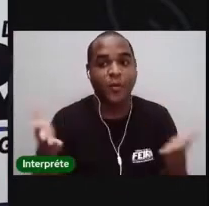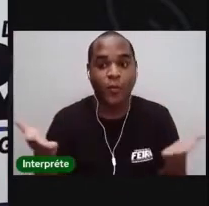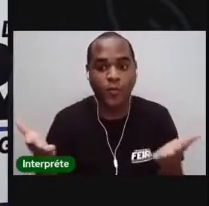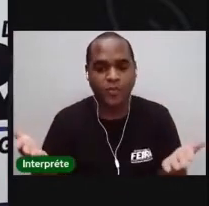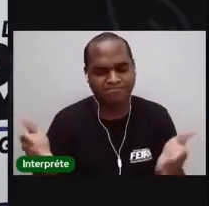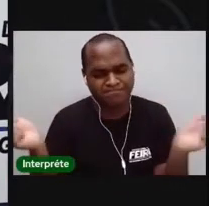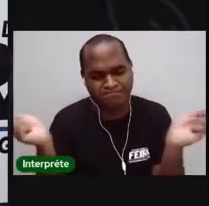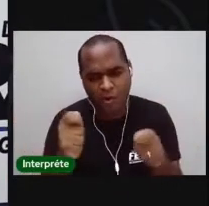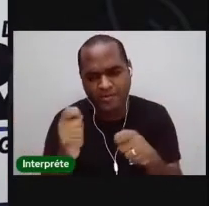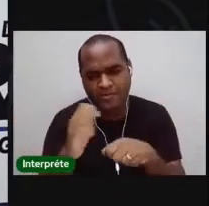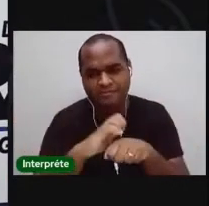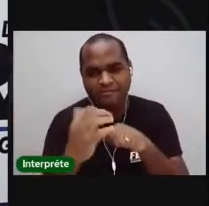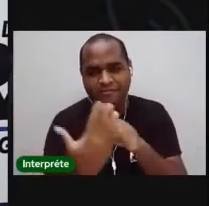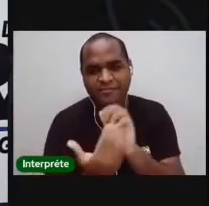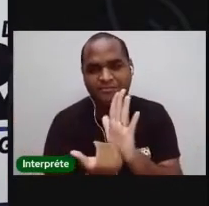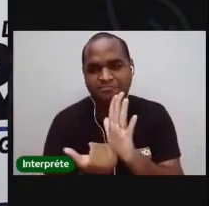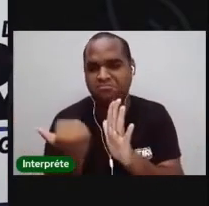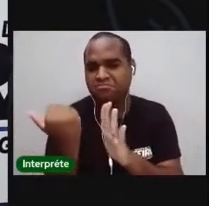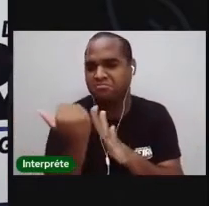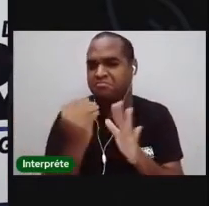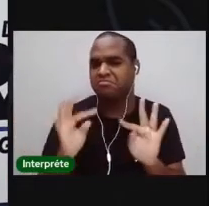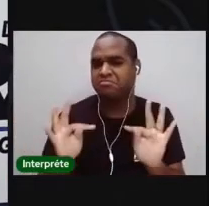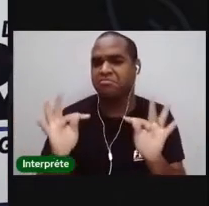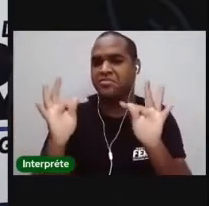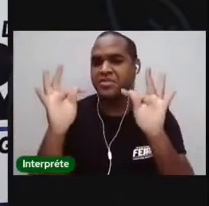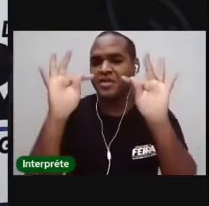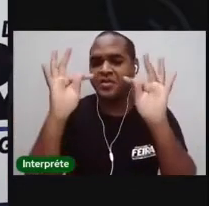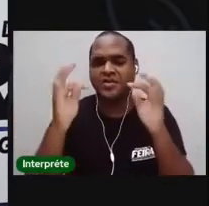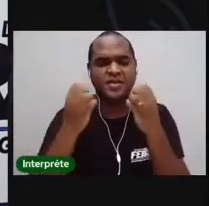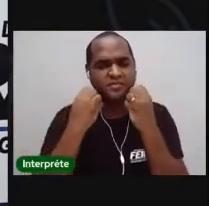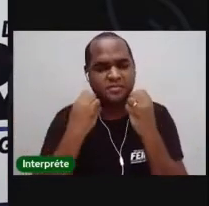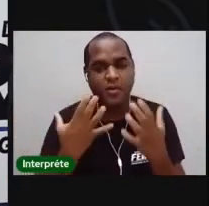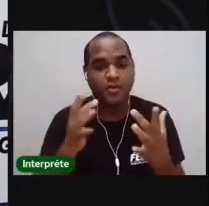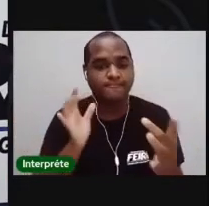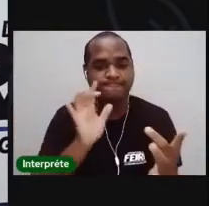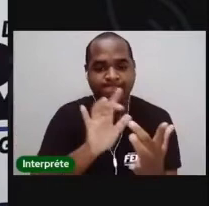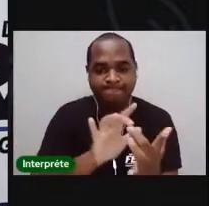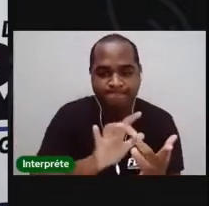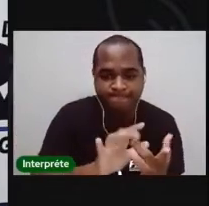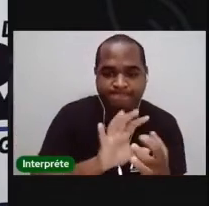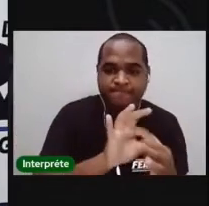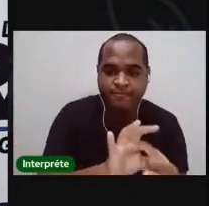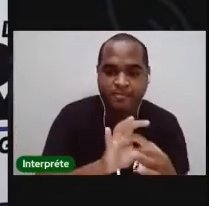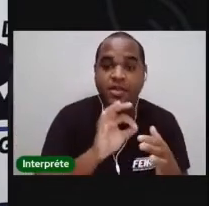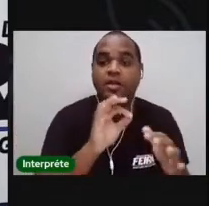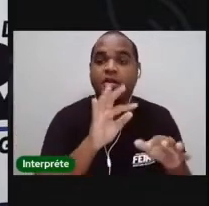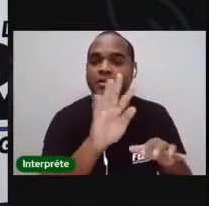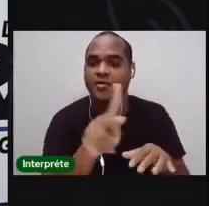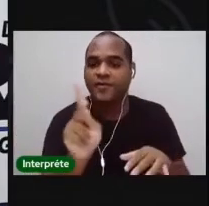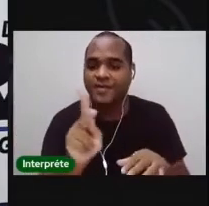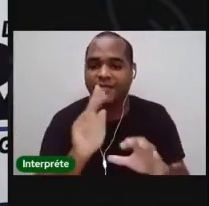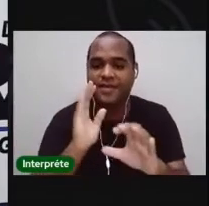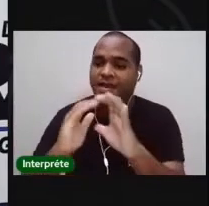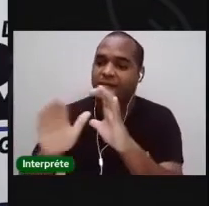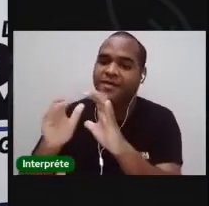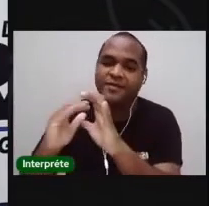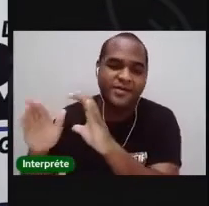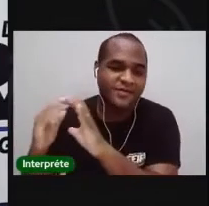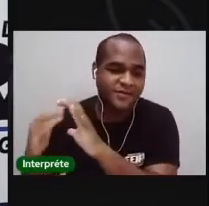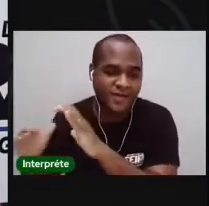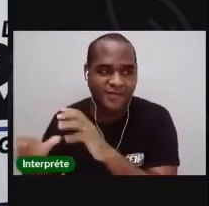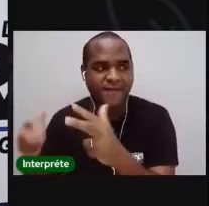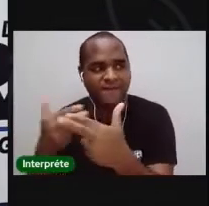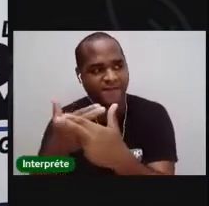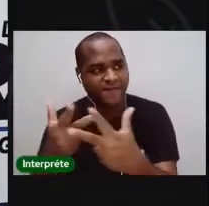favor. Então, vamos usar a tecnologia para se comunicar com os professores, para mandar mensagem para os familiares que estão distantes.